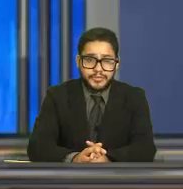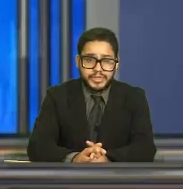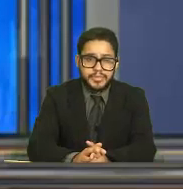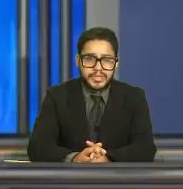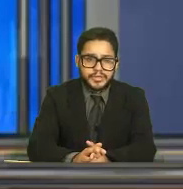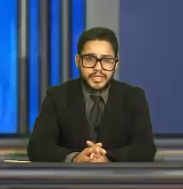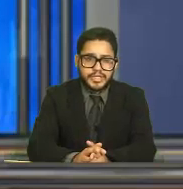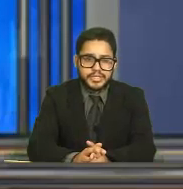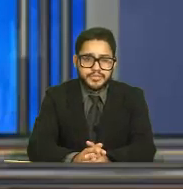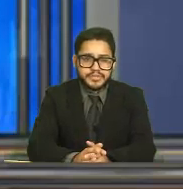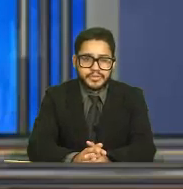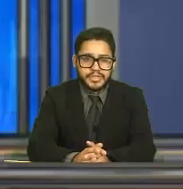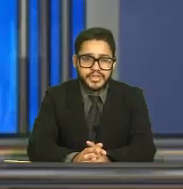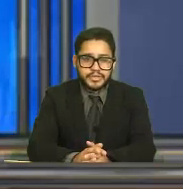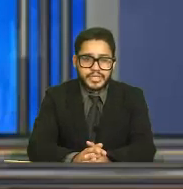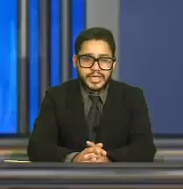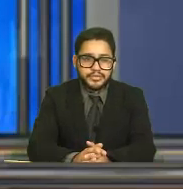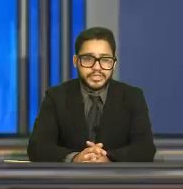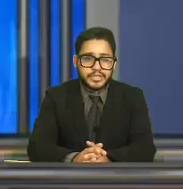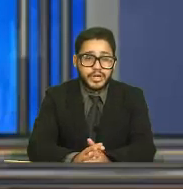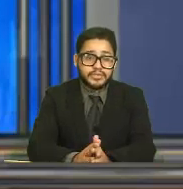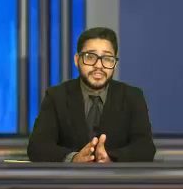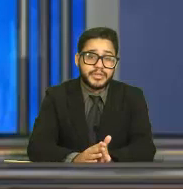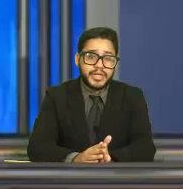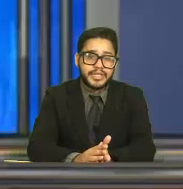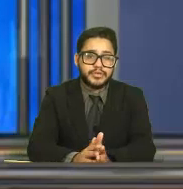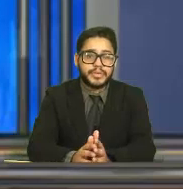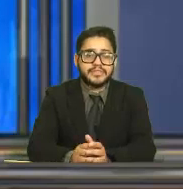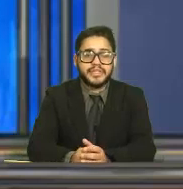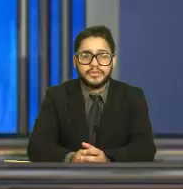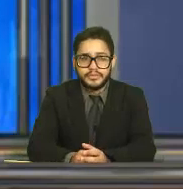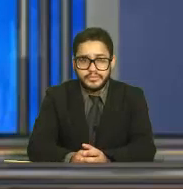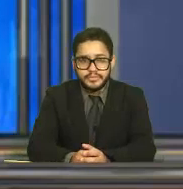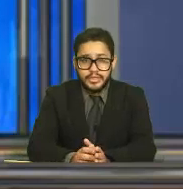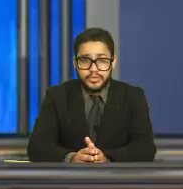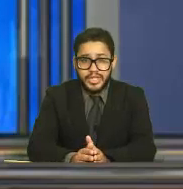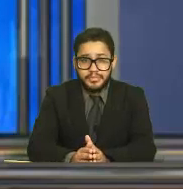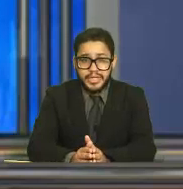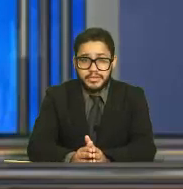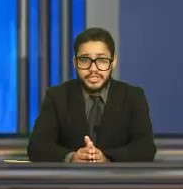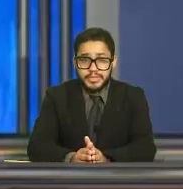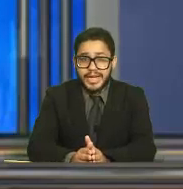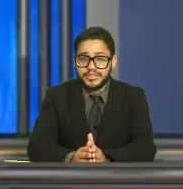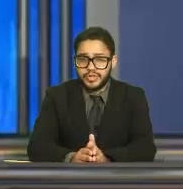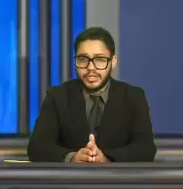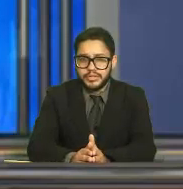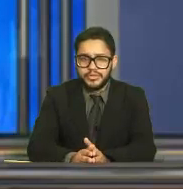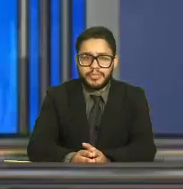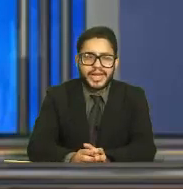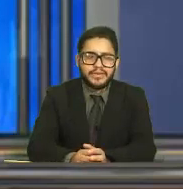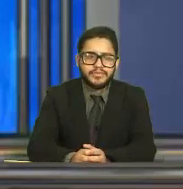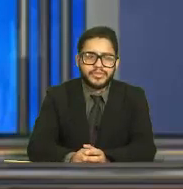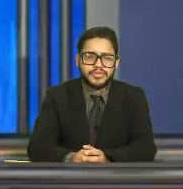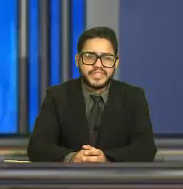a pedra fundamental da linha de transmissão Que vai conectar o estado ao sistema elétrico brasileiro No arquipélago de Marajó,